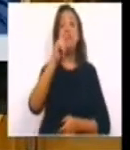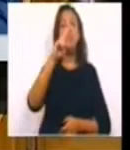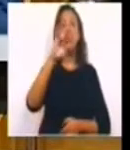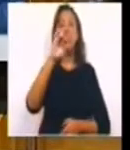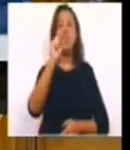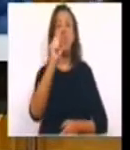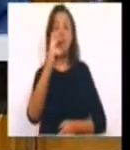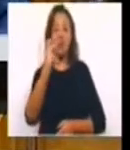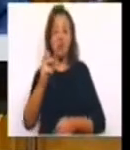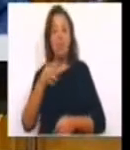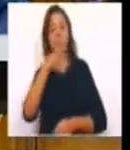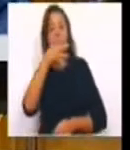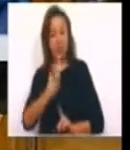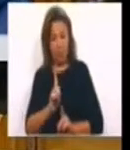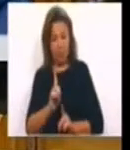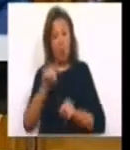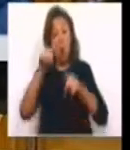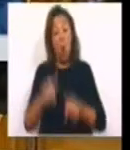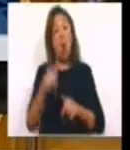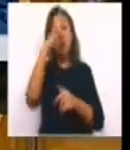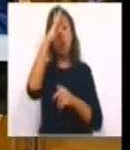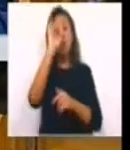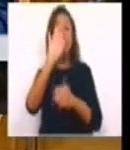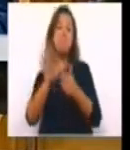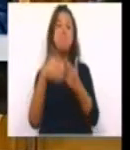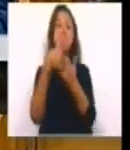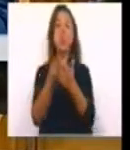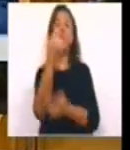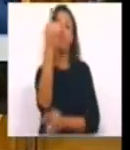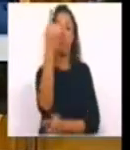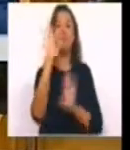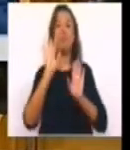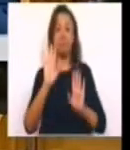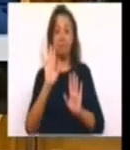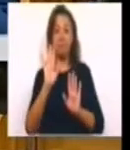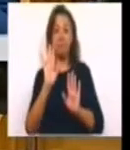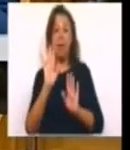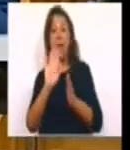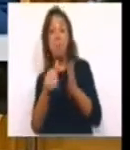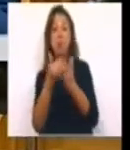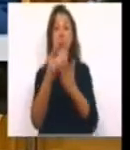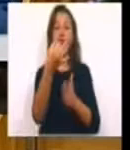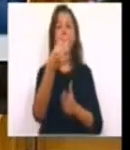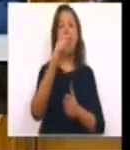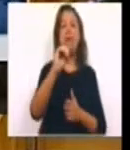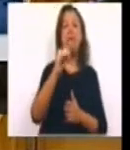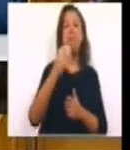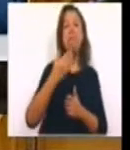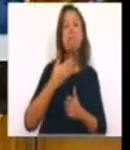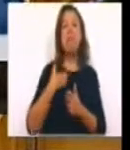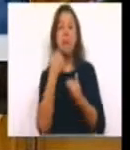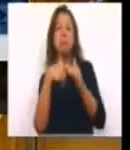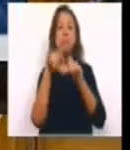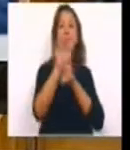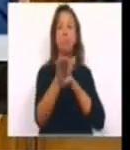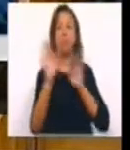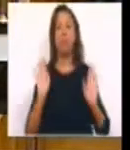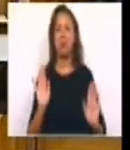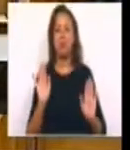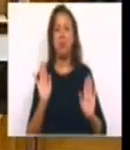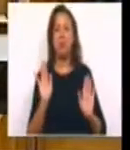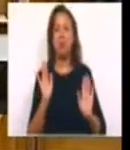Governo fez uma proposta. A proposta do PSD foi ultrapassada, Sr. Deputado. Isto traduzido significa,